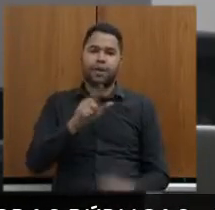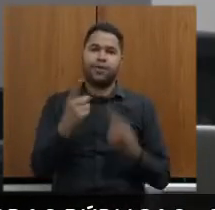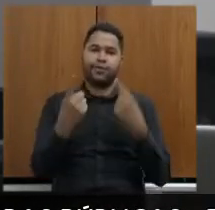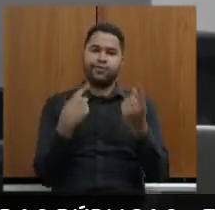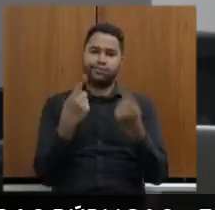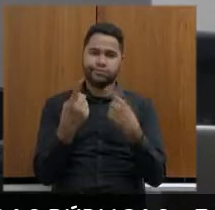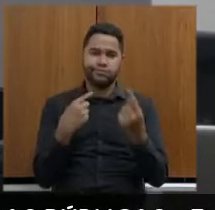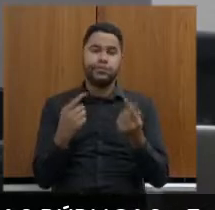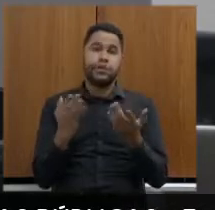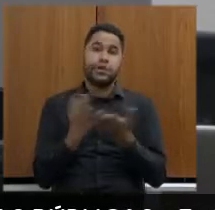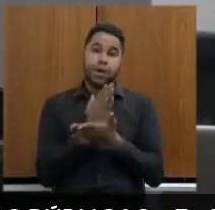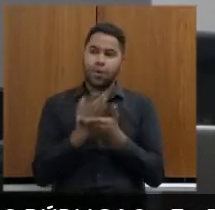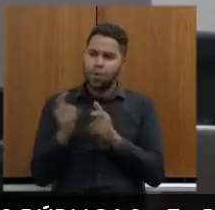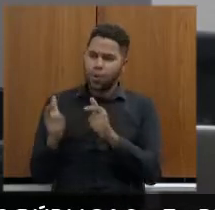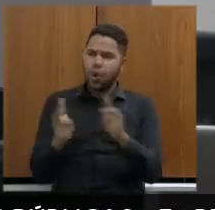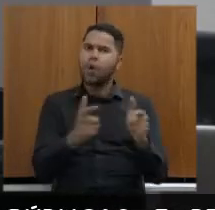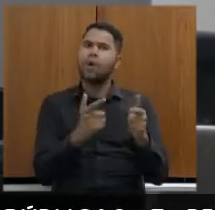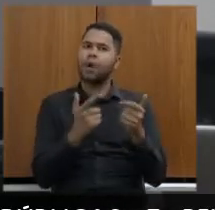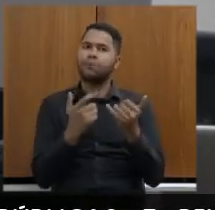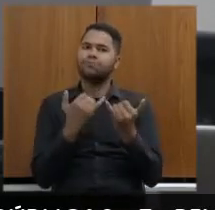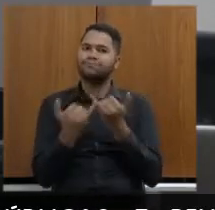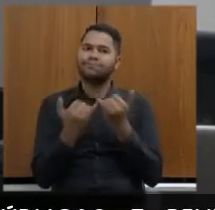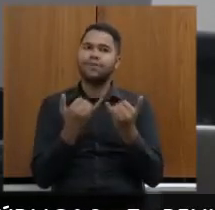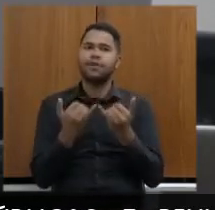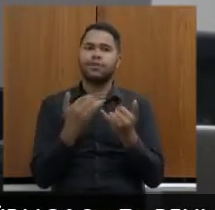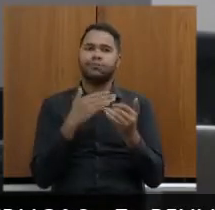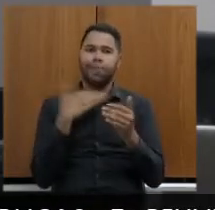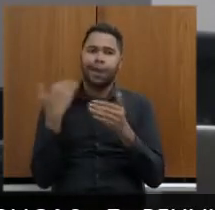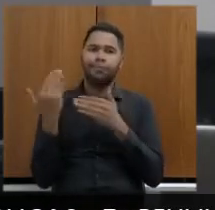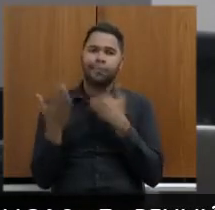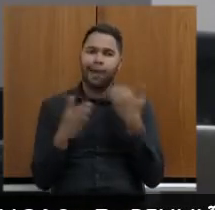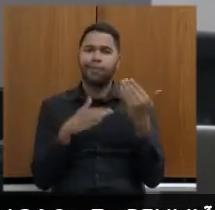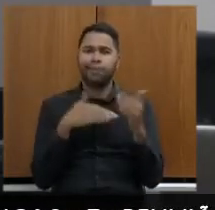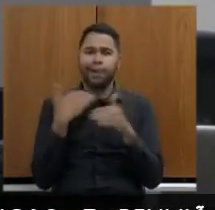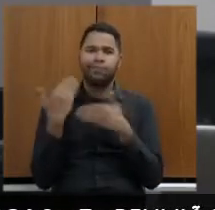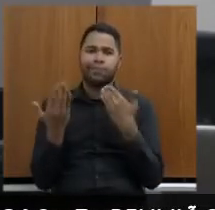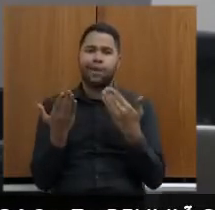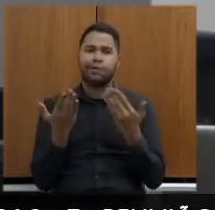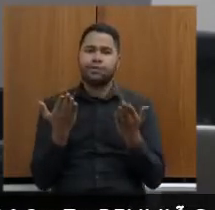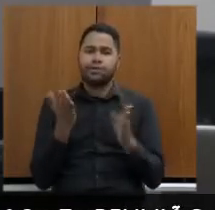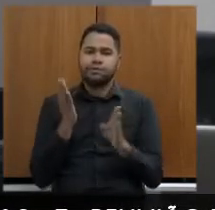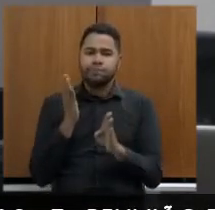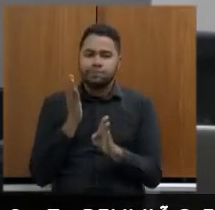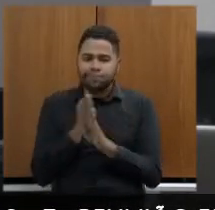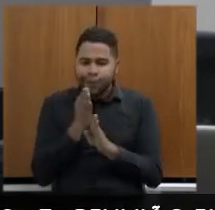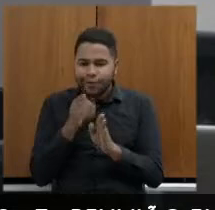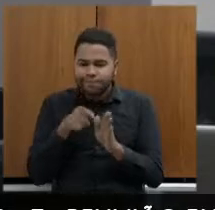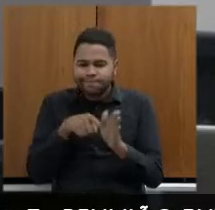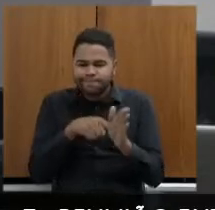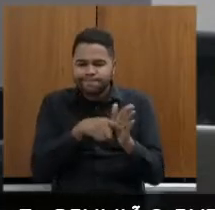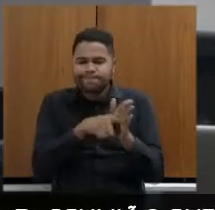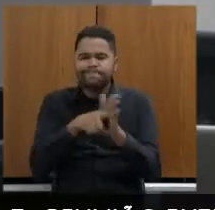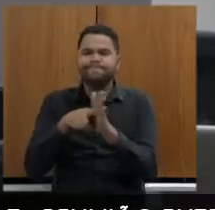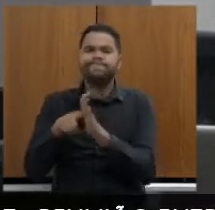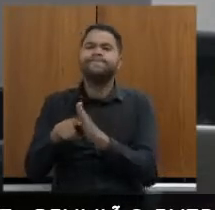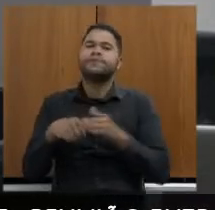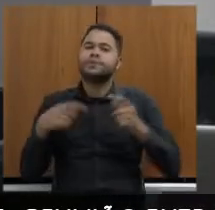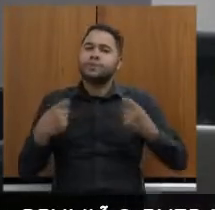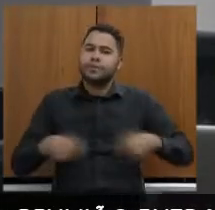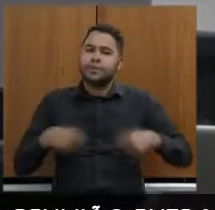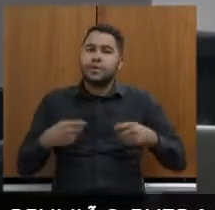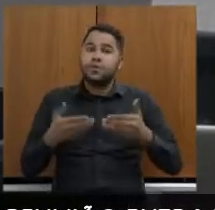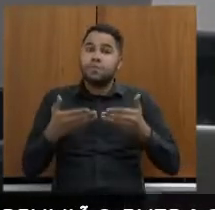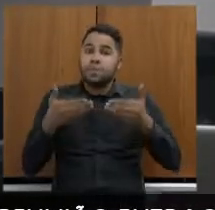muito similares, com perda de vidas. Então, o diagnóstico de que é necessário uma